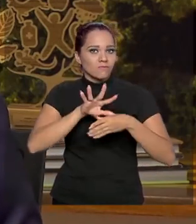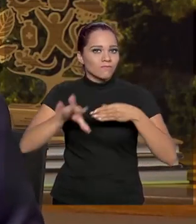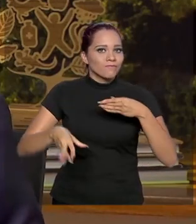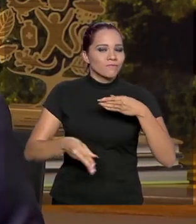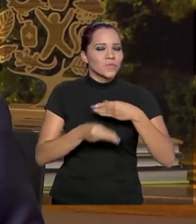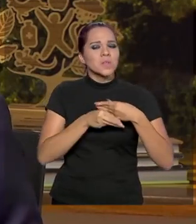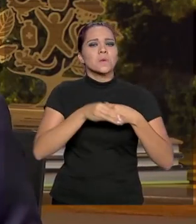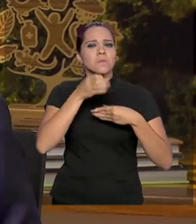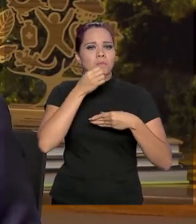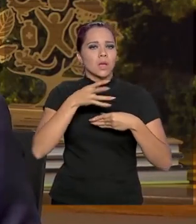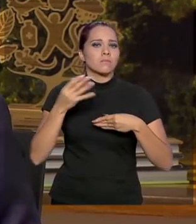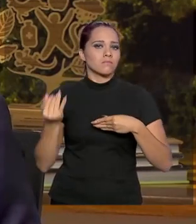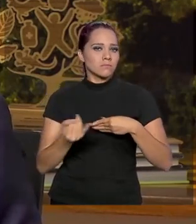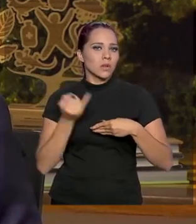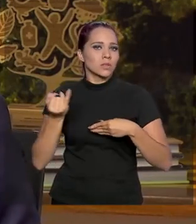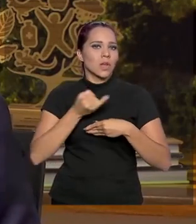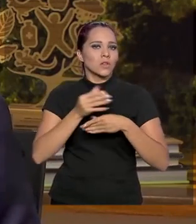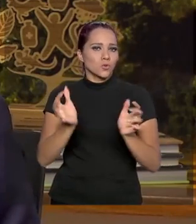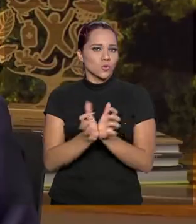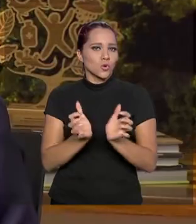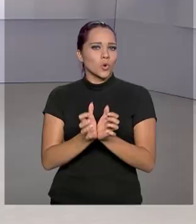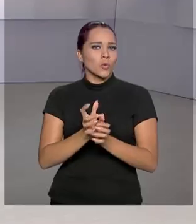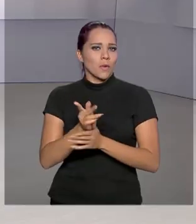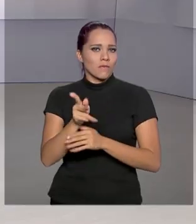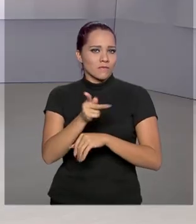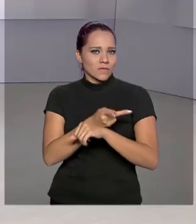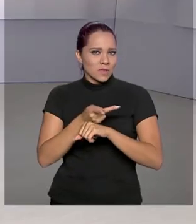substancial de equipe para fiscalização.